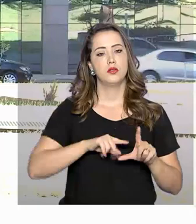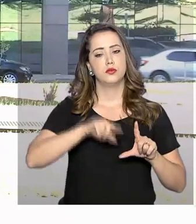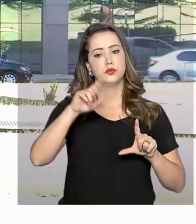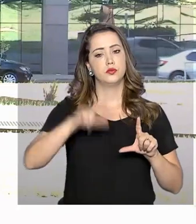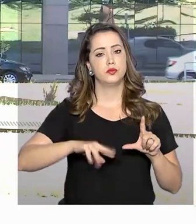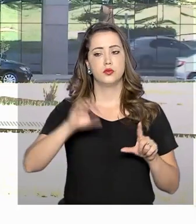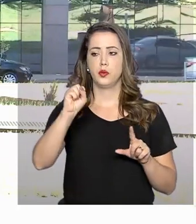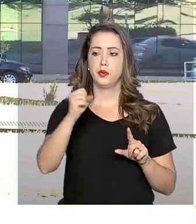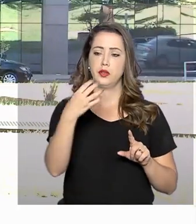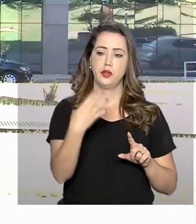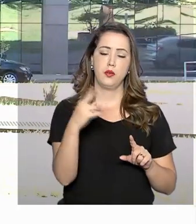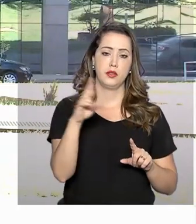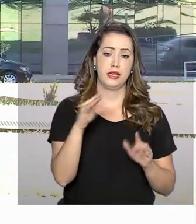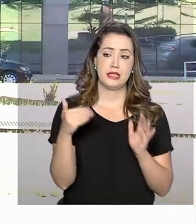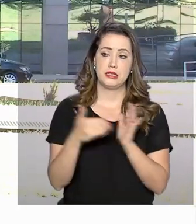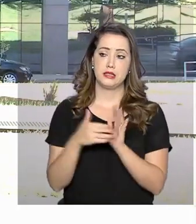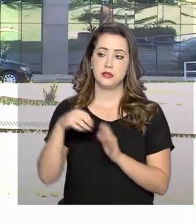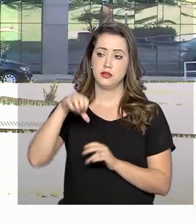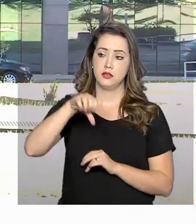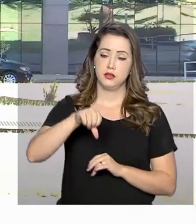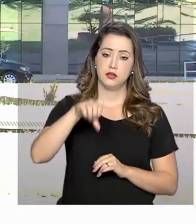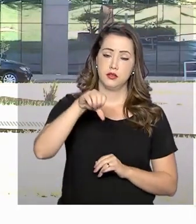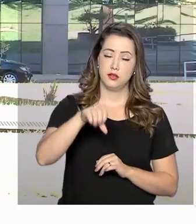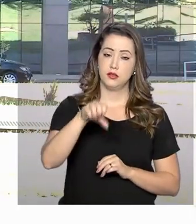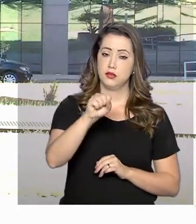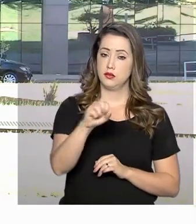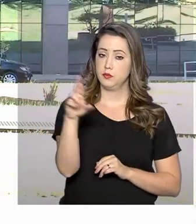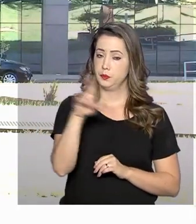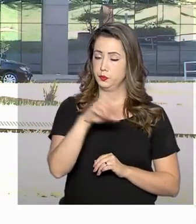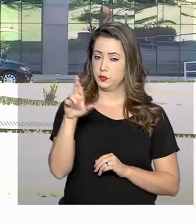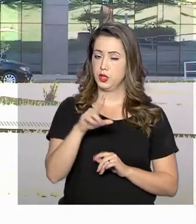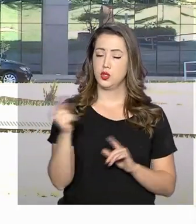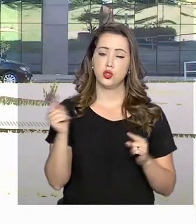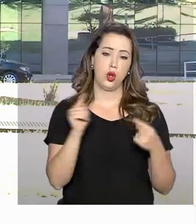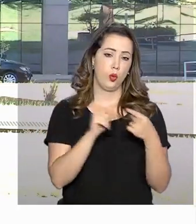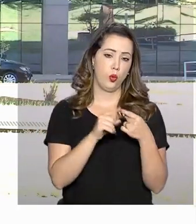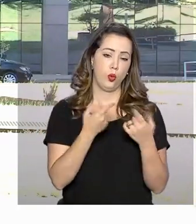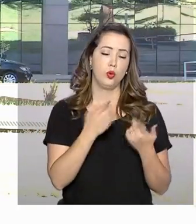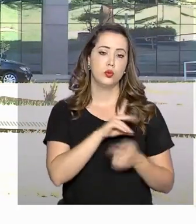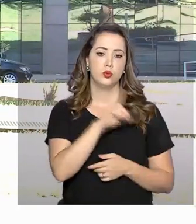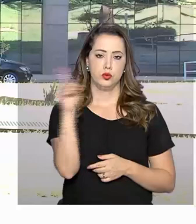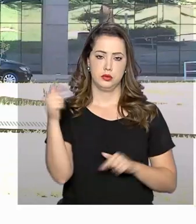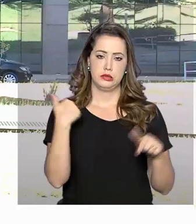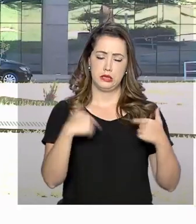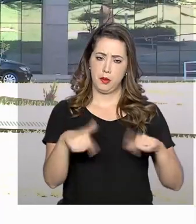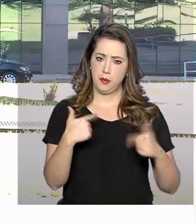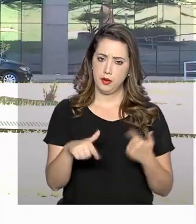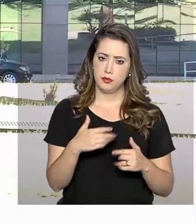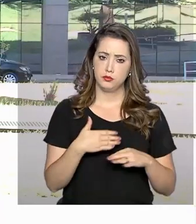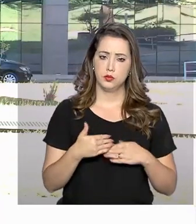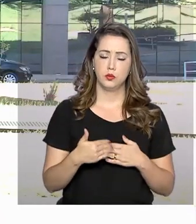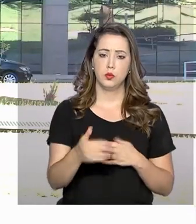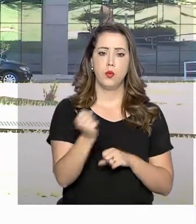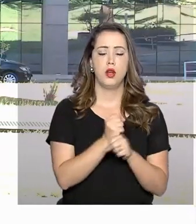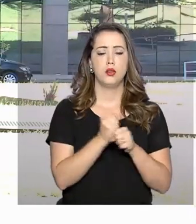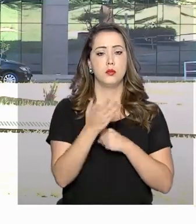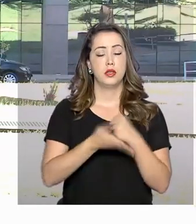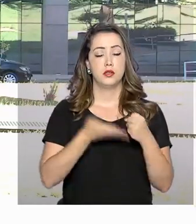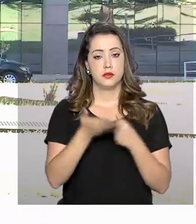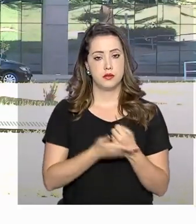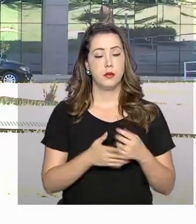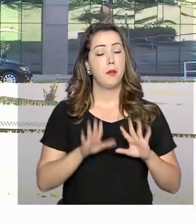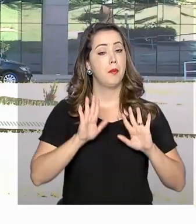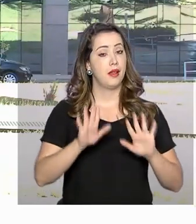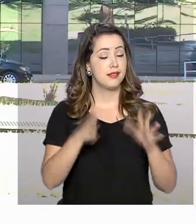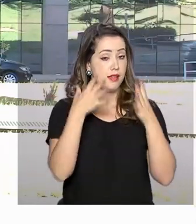de R$ 84,00 a R$ 998,00, conforme a quantidade de dias trabalhados durante o ano base. E